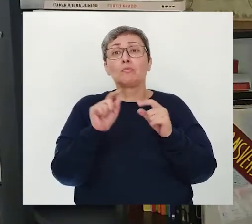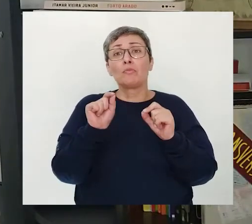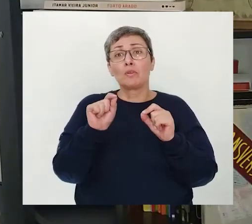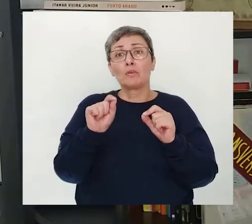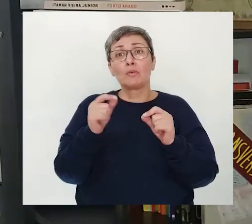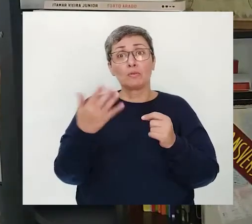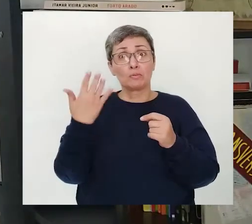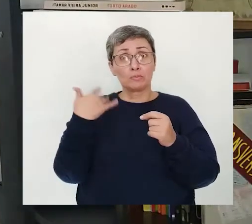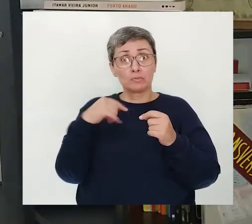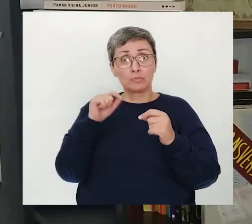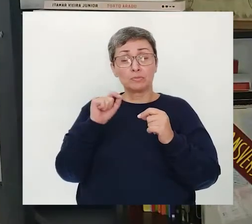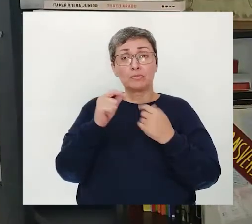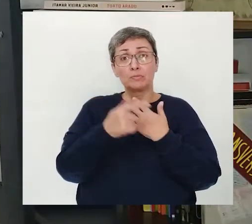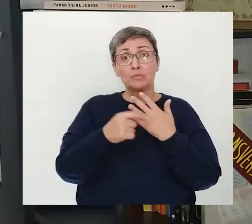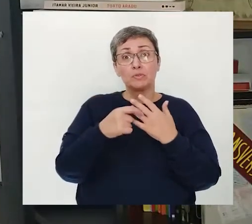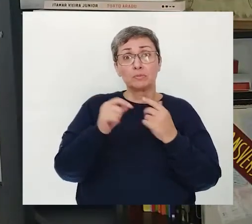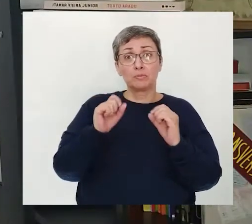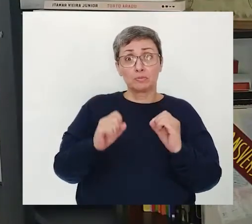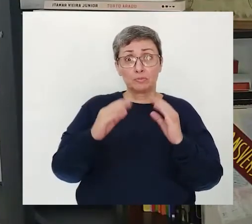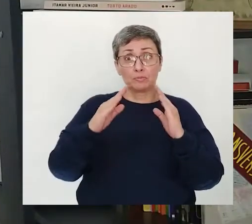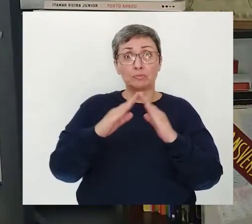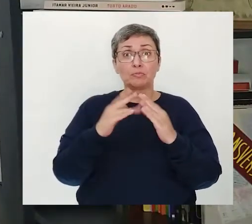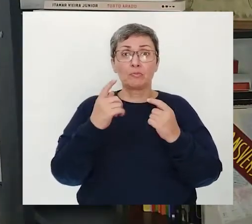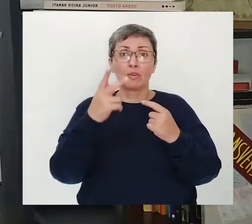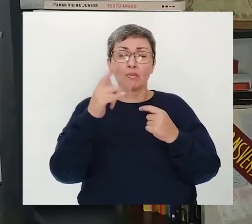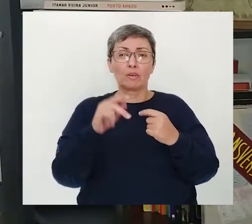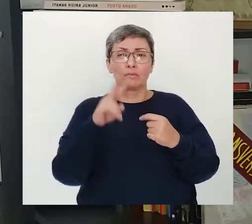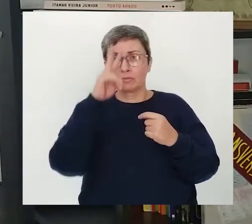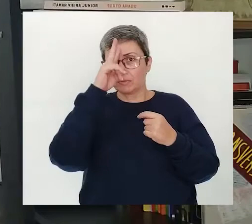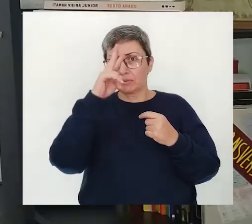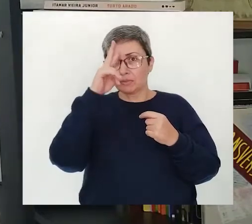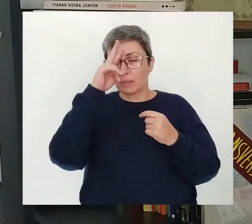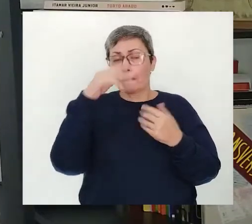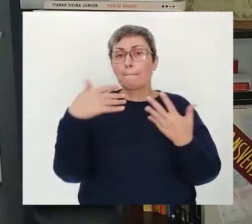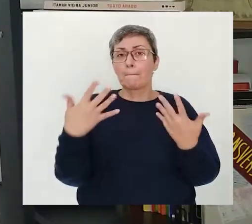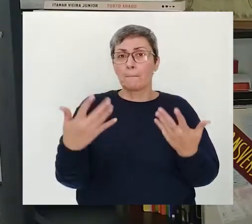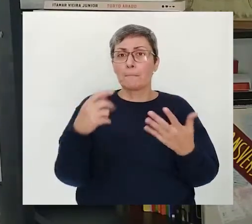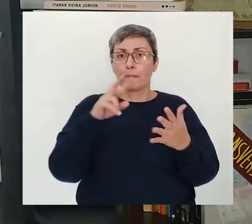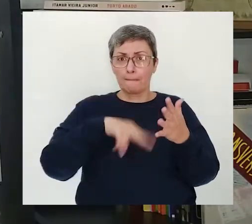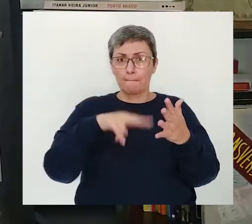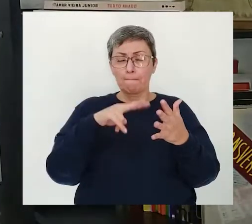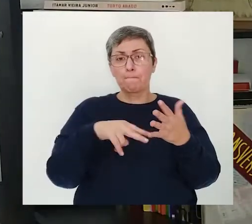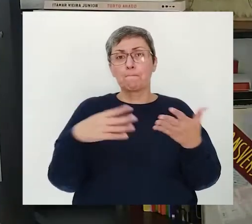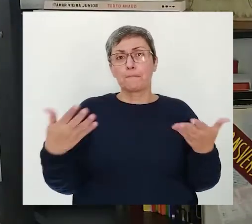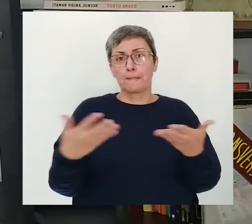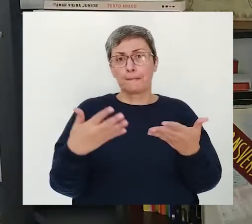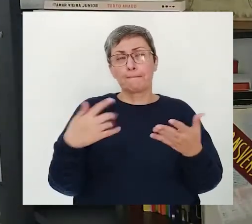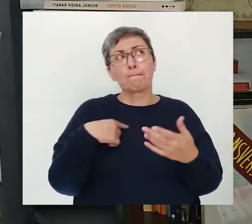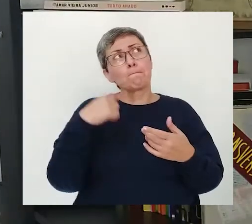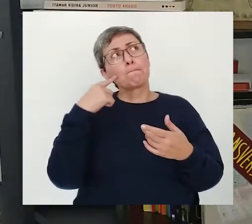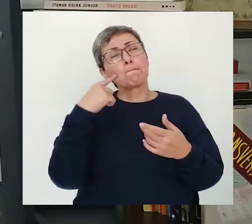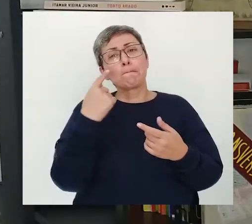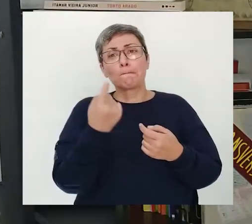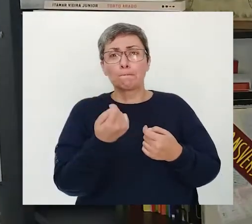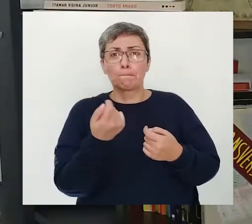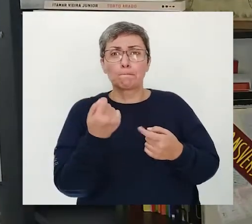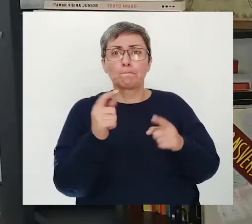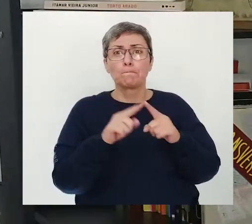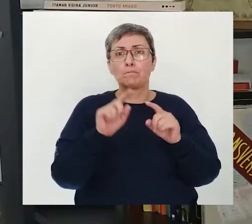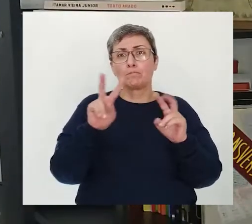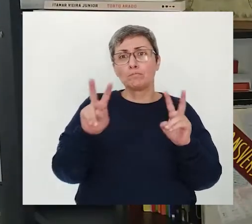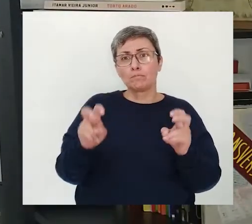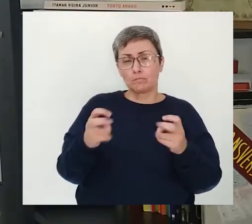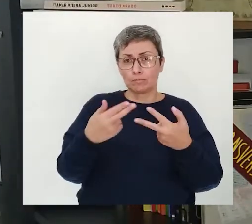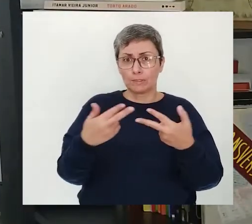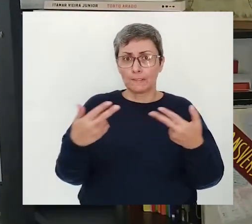Que vocês viram no programa anterior A gente vai relembrar Com a leitura dele E pensar um pouquinho sobre